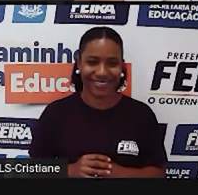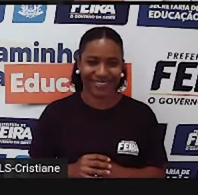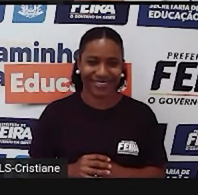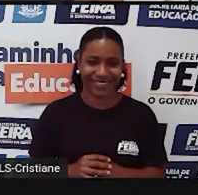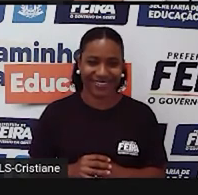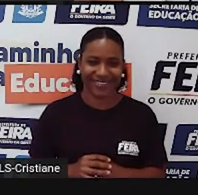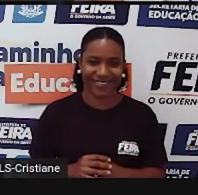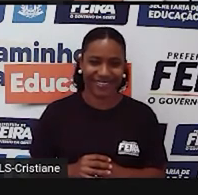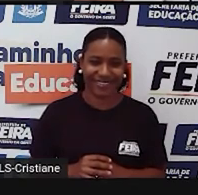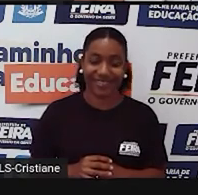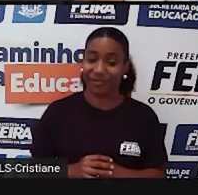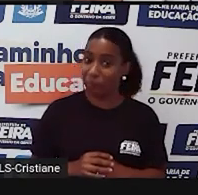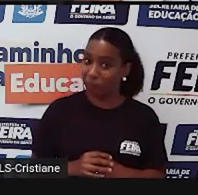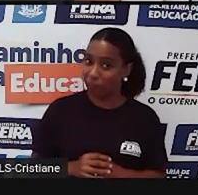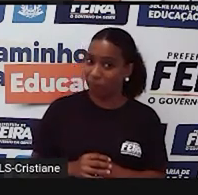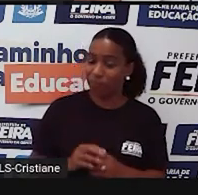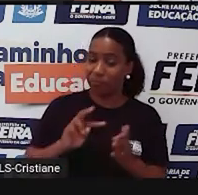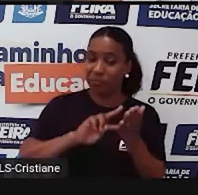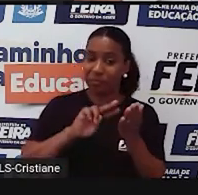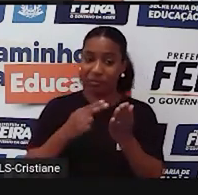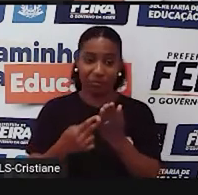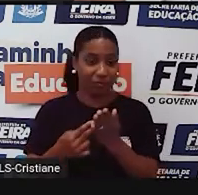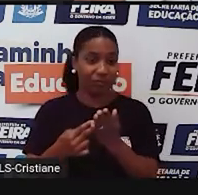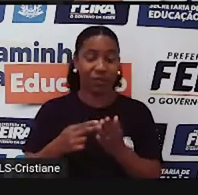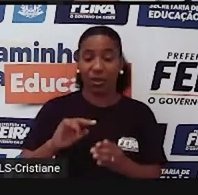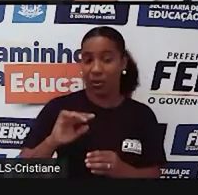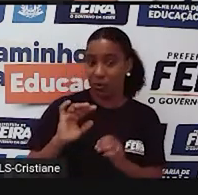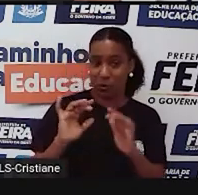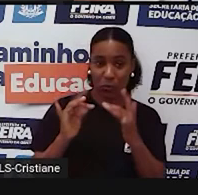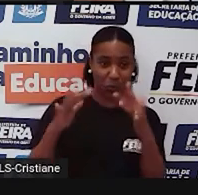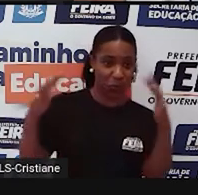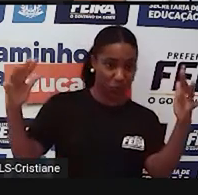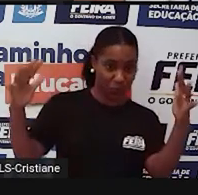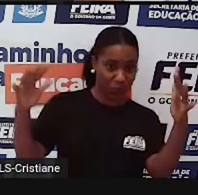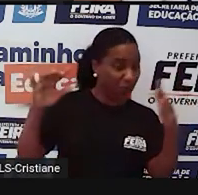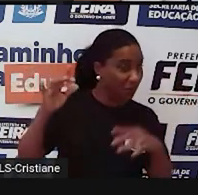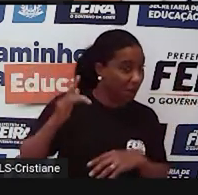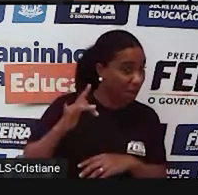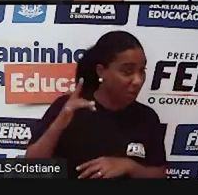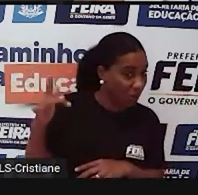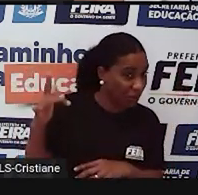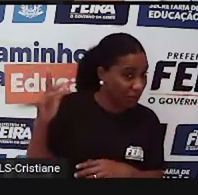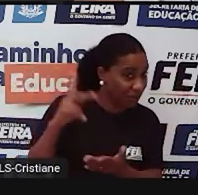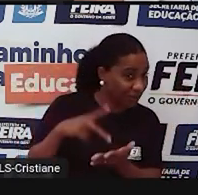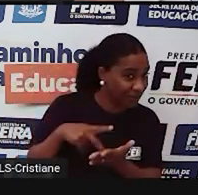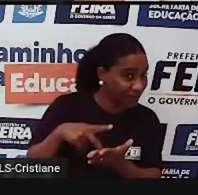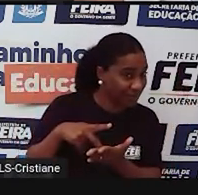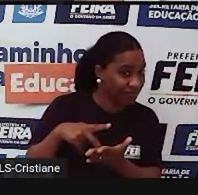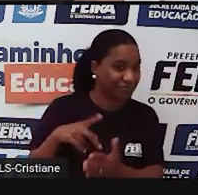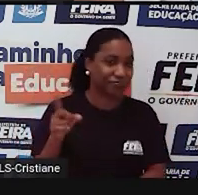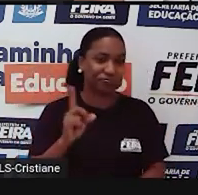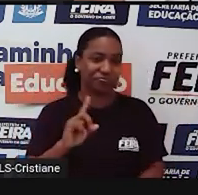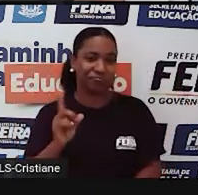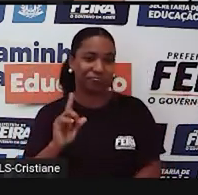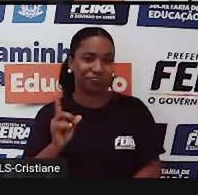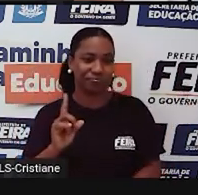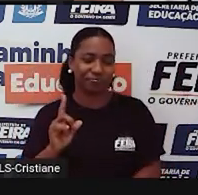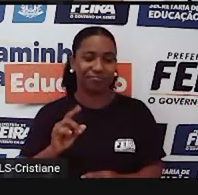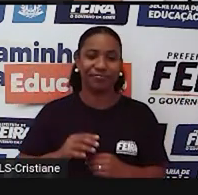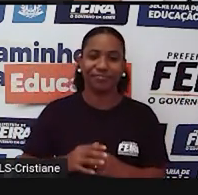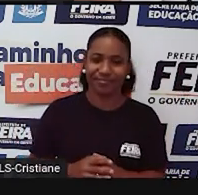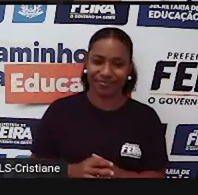nem tudo que realizou, é only. Number 5, let's go. A,